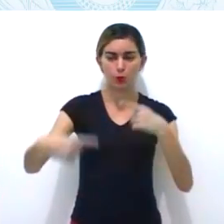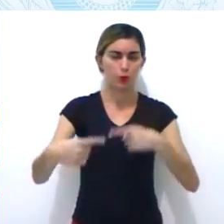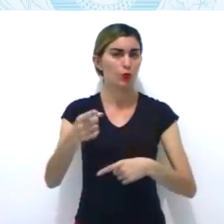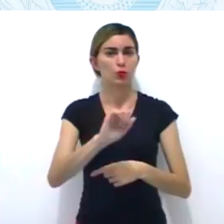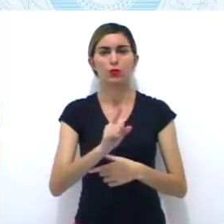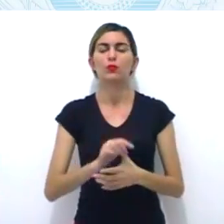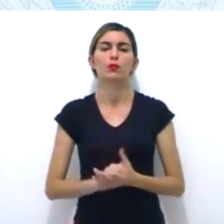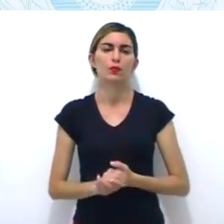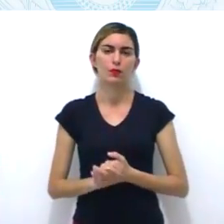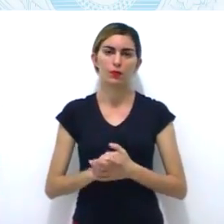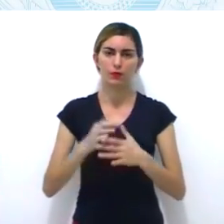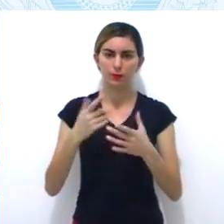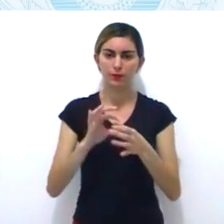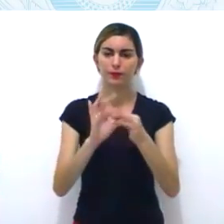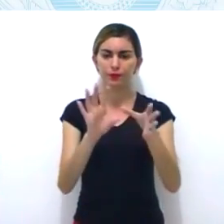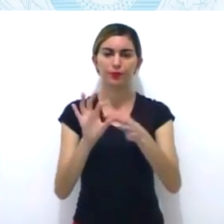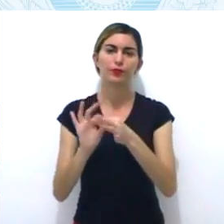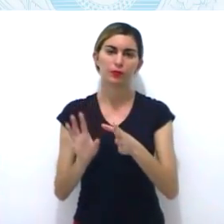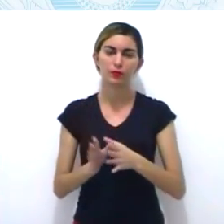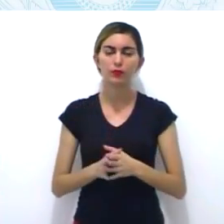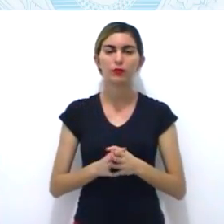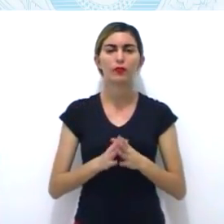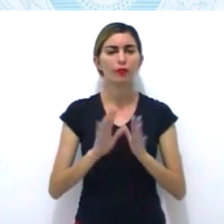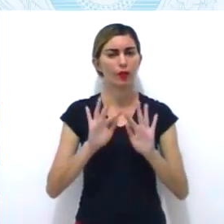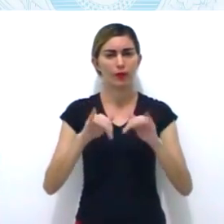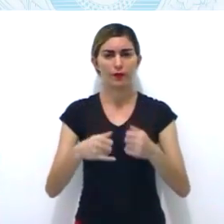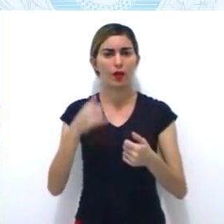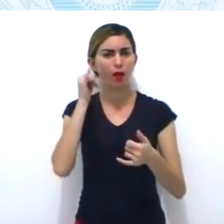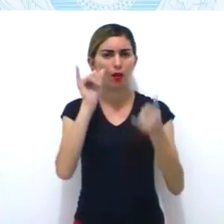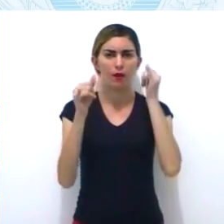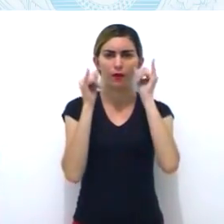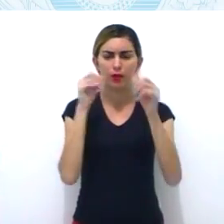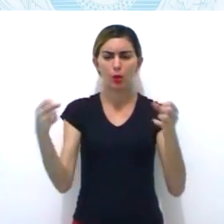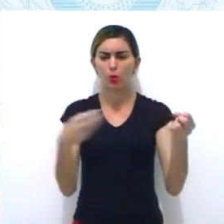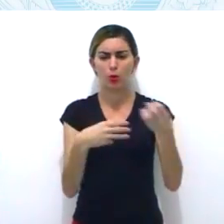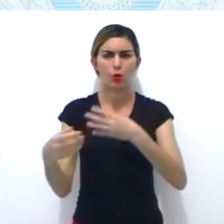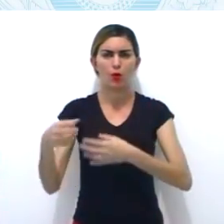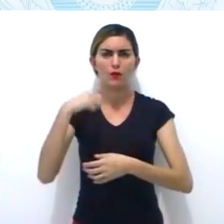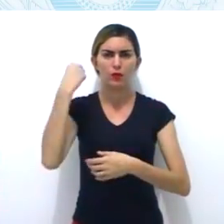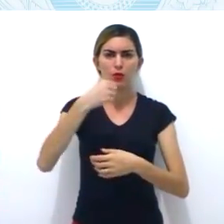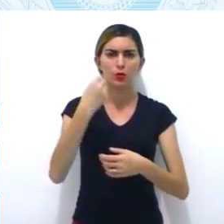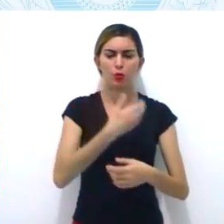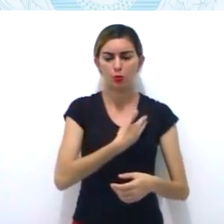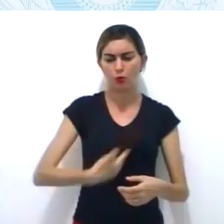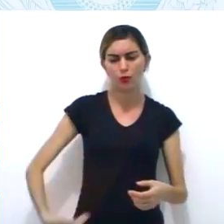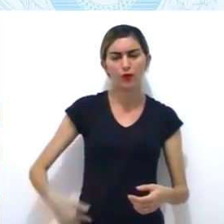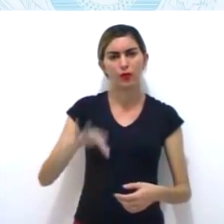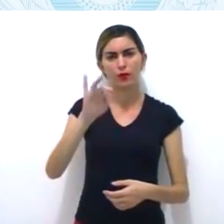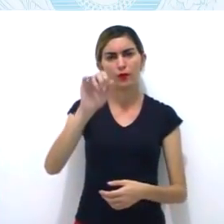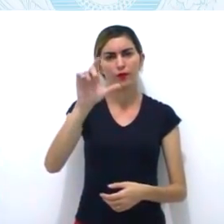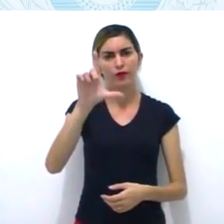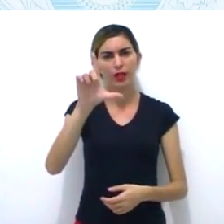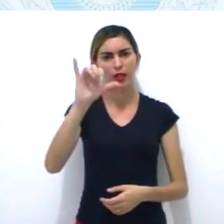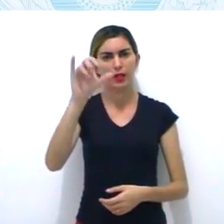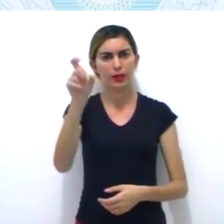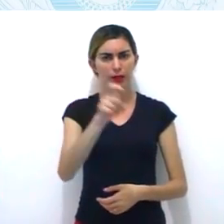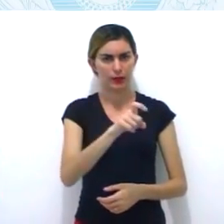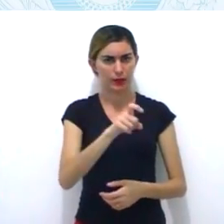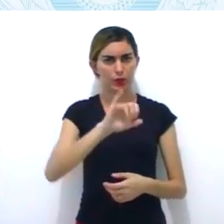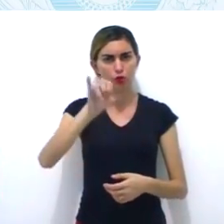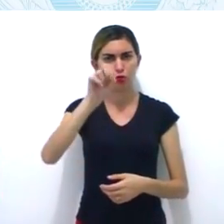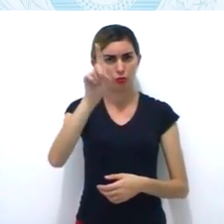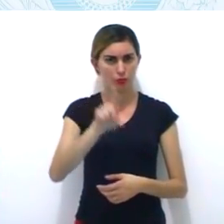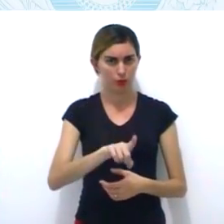Félix José, estabeleceu que a administração de Pernambuco seria